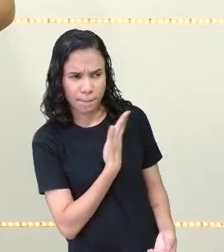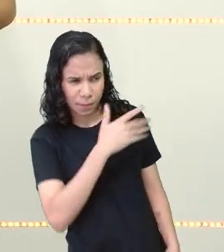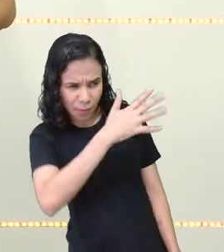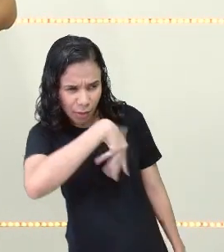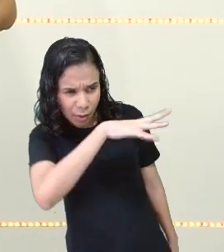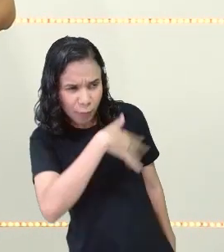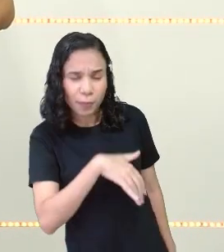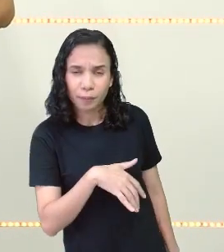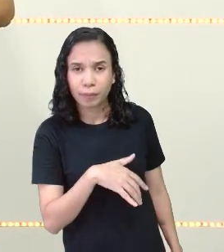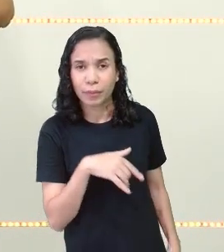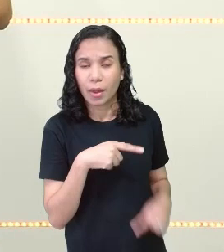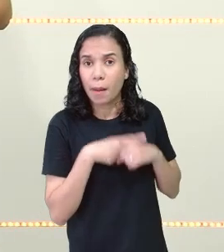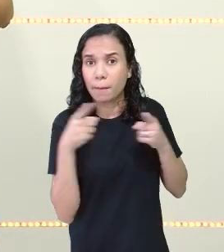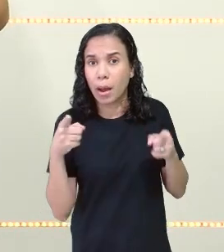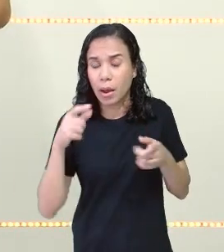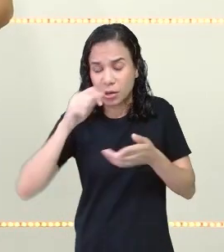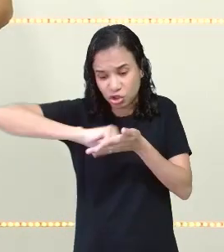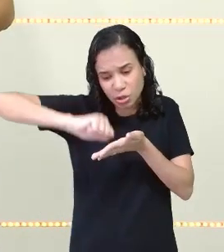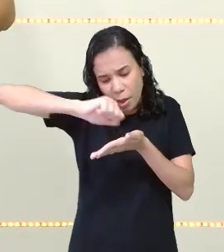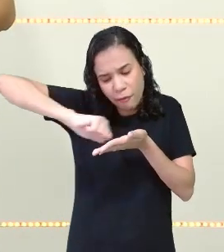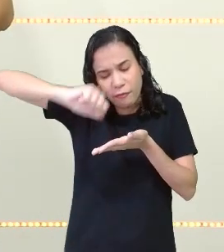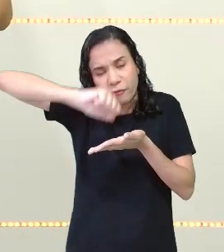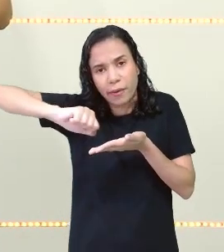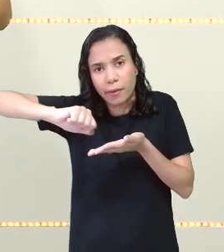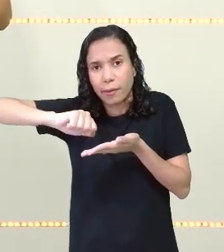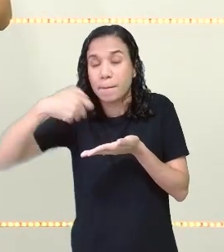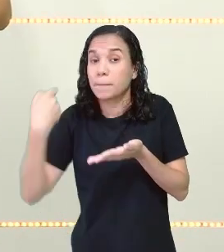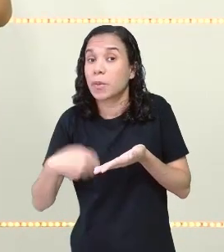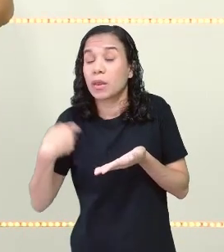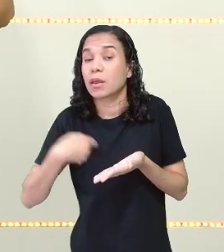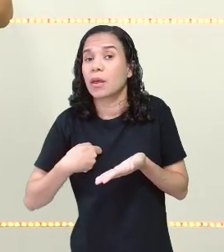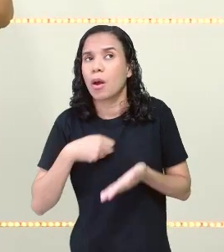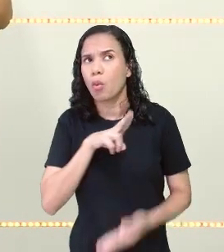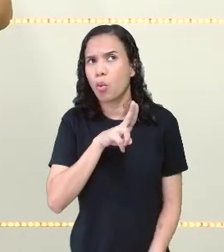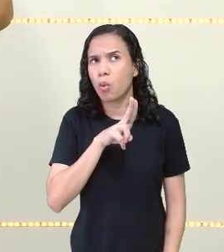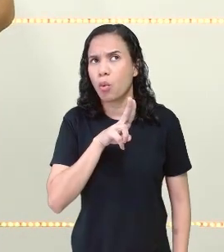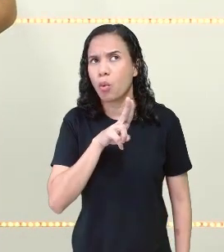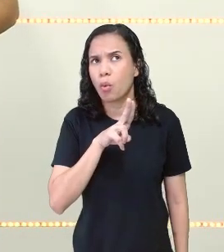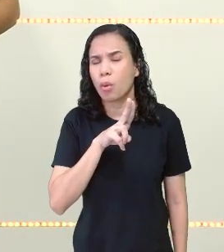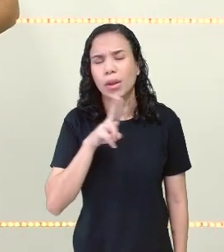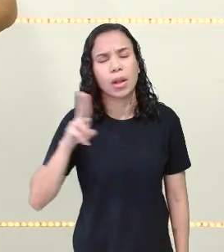Falamos dormindo. Mas, ao escrever, eu escrevo com U?